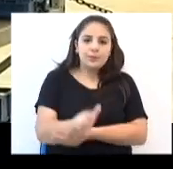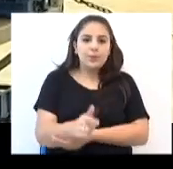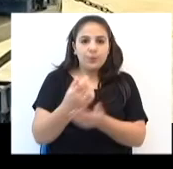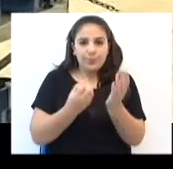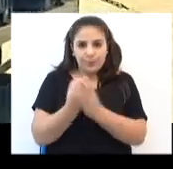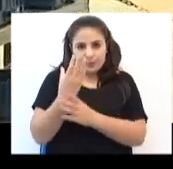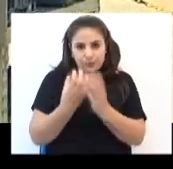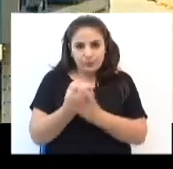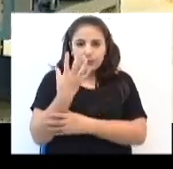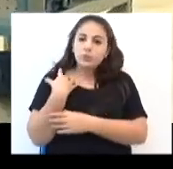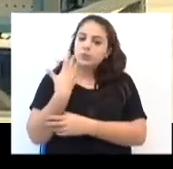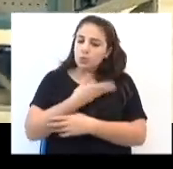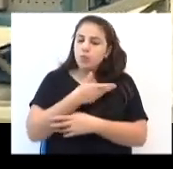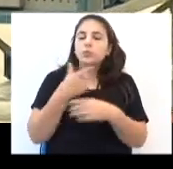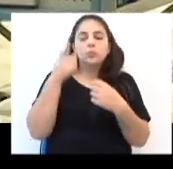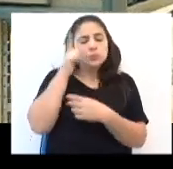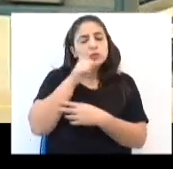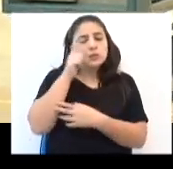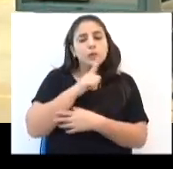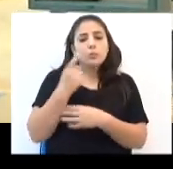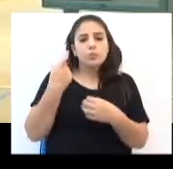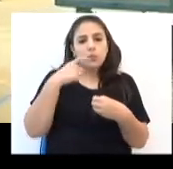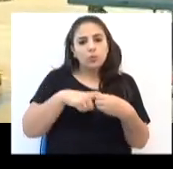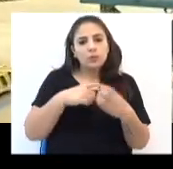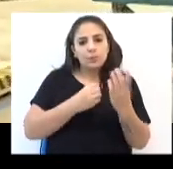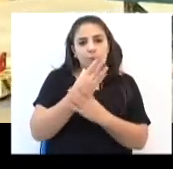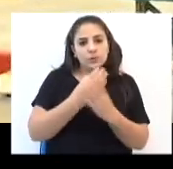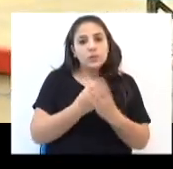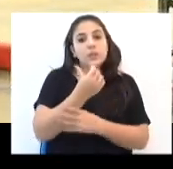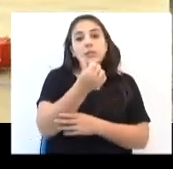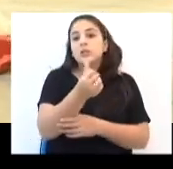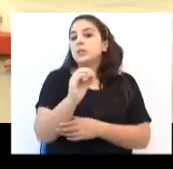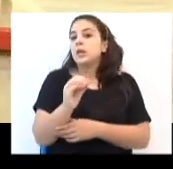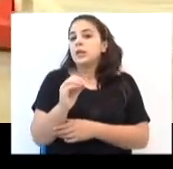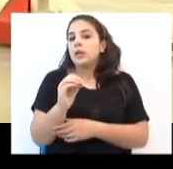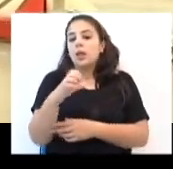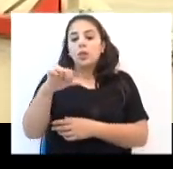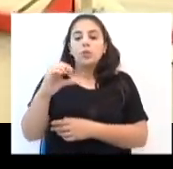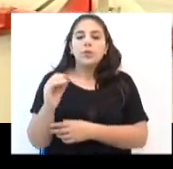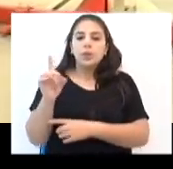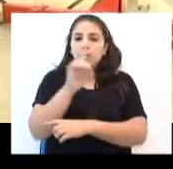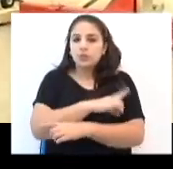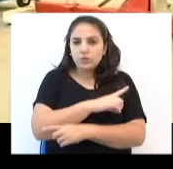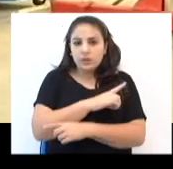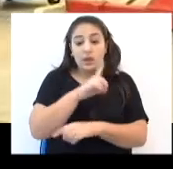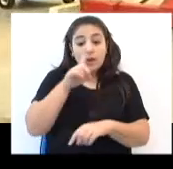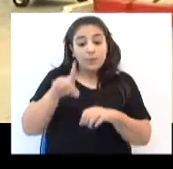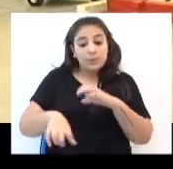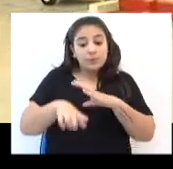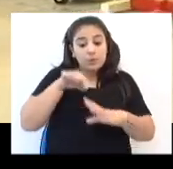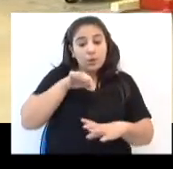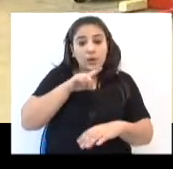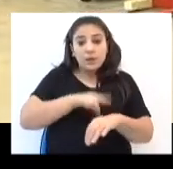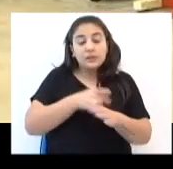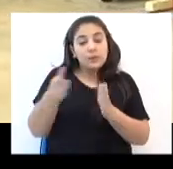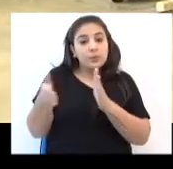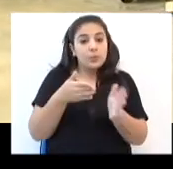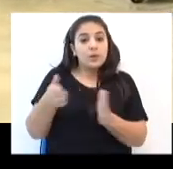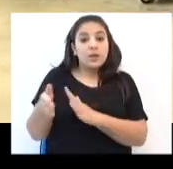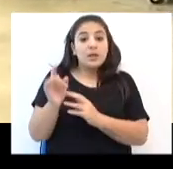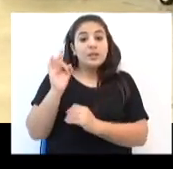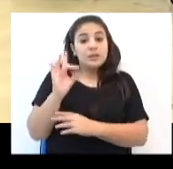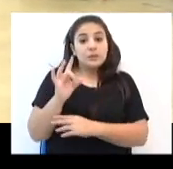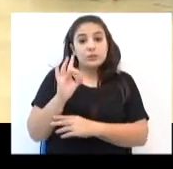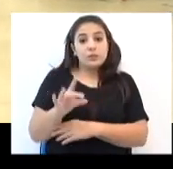condição hoje para recomeçar a produção em aproximadamente 60 a 90 dias. É uma decisão temporária e é uma decisão que afeta